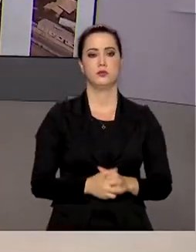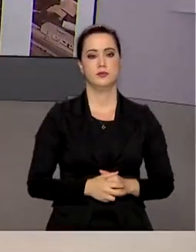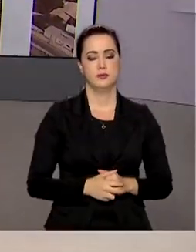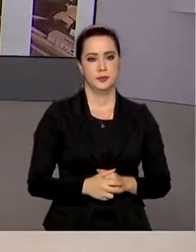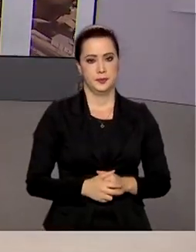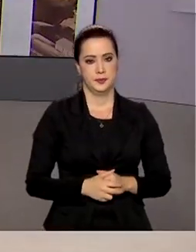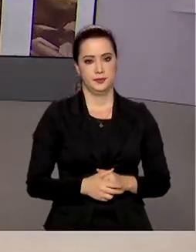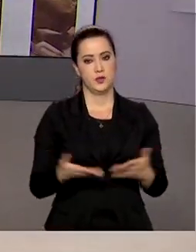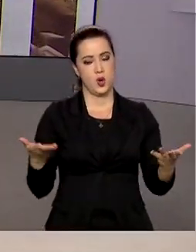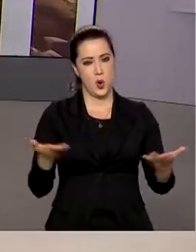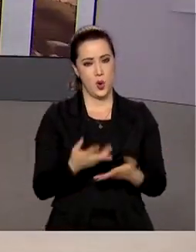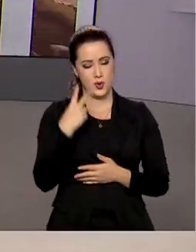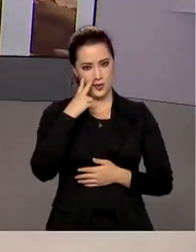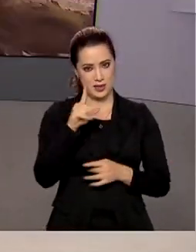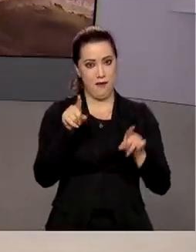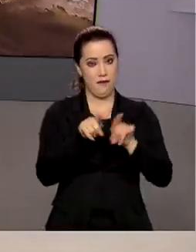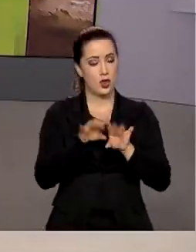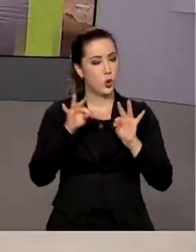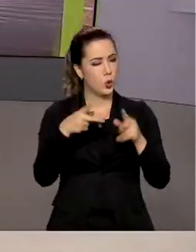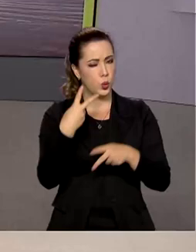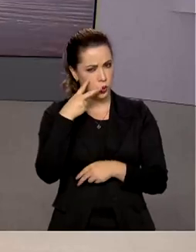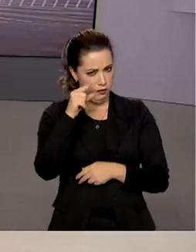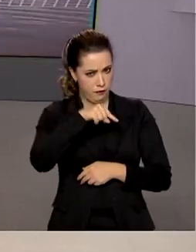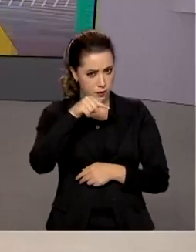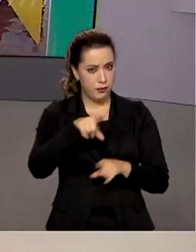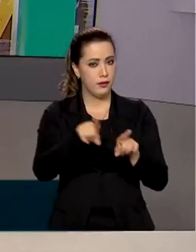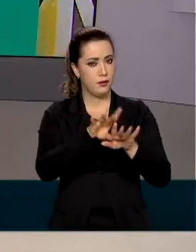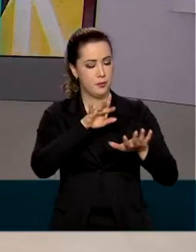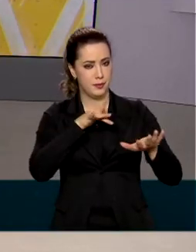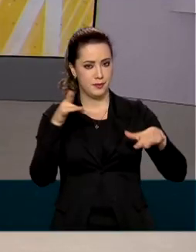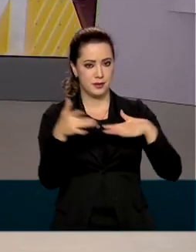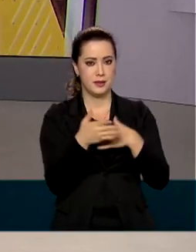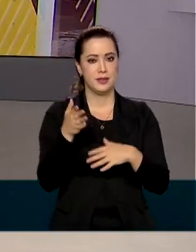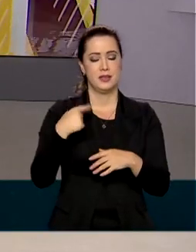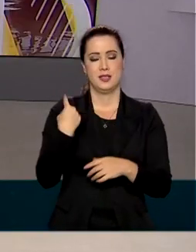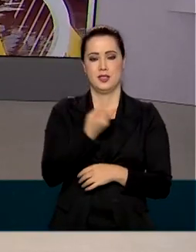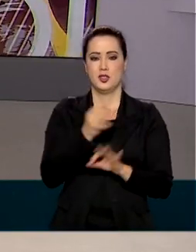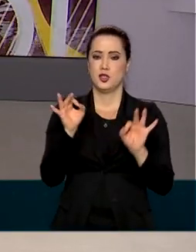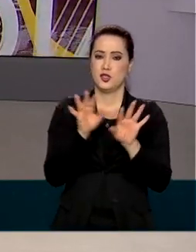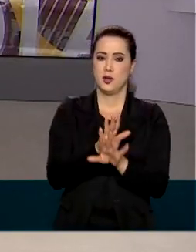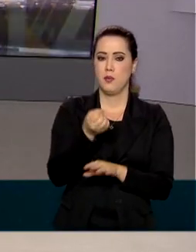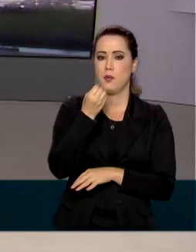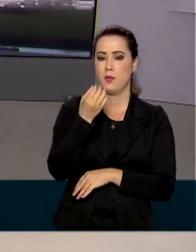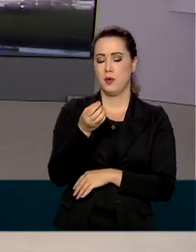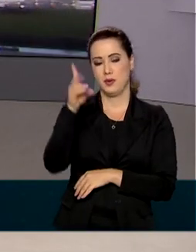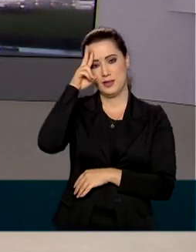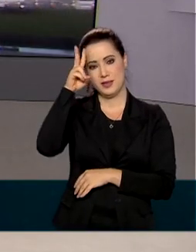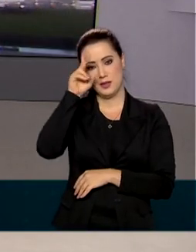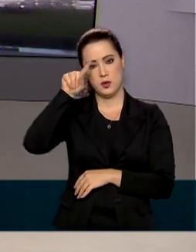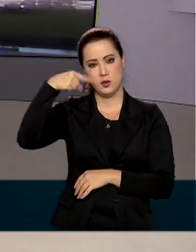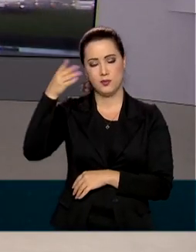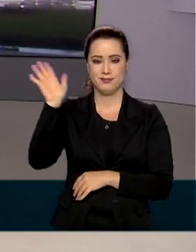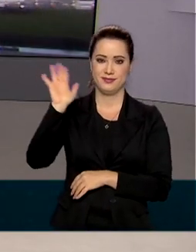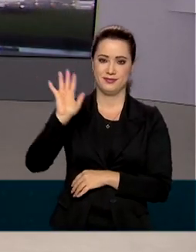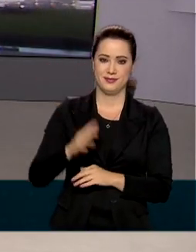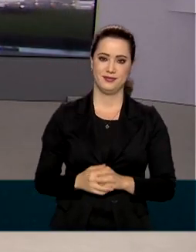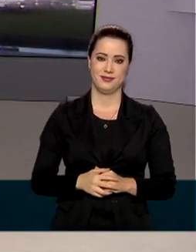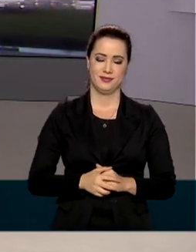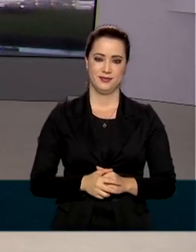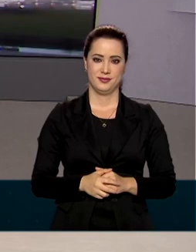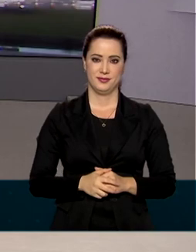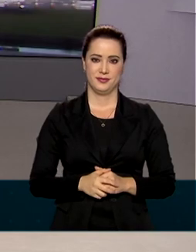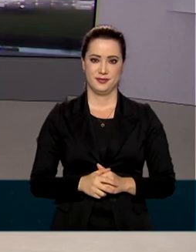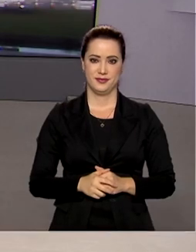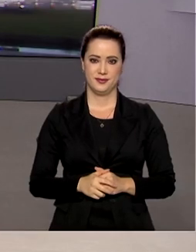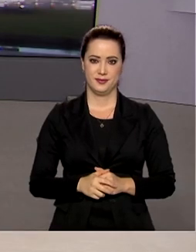As reportagens de hoje também estão nas nossas redes sociais. A gente fica por aqui, uma ótima segunda-feira para você. Nos vemos amanhã. Até lá,